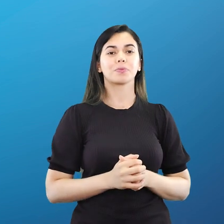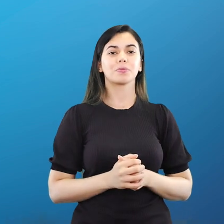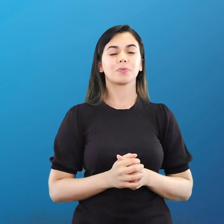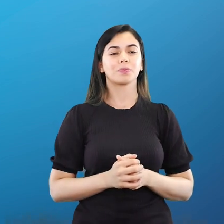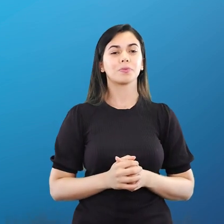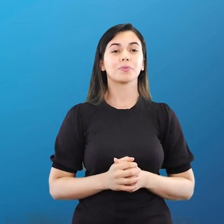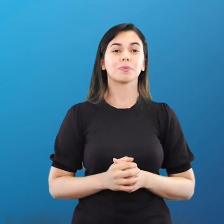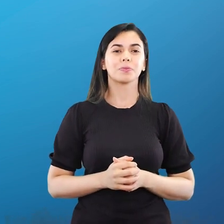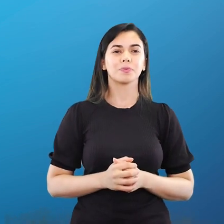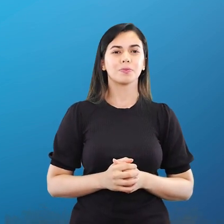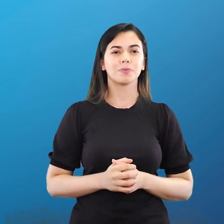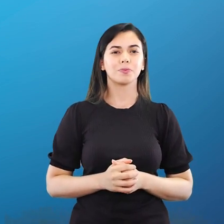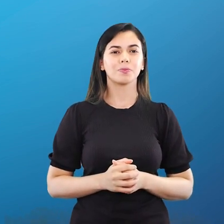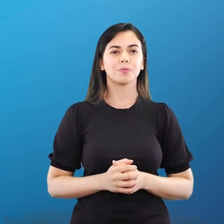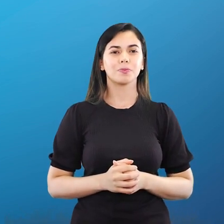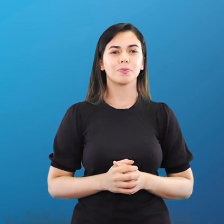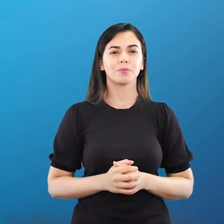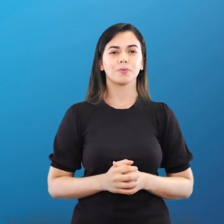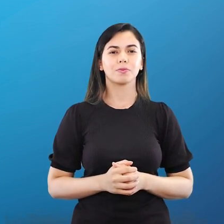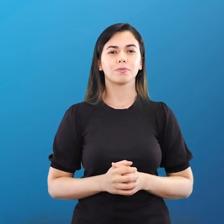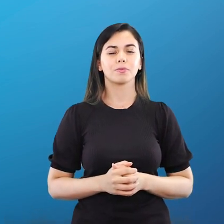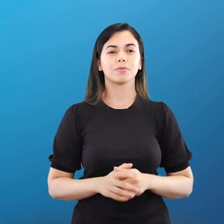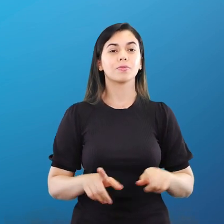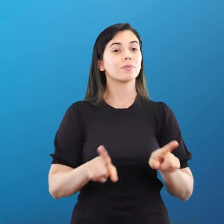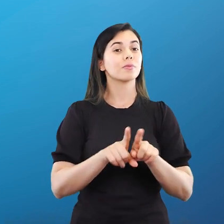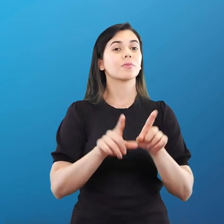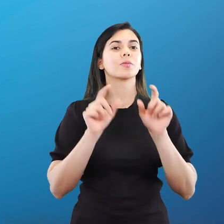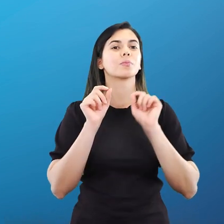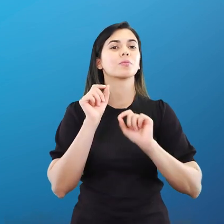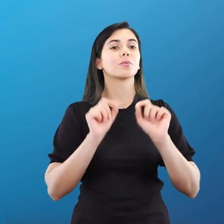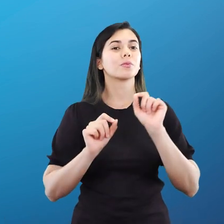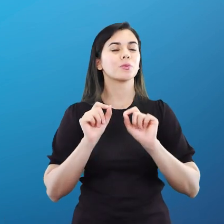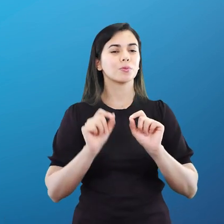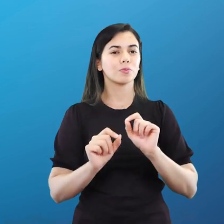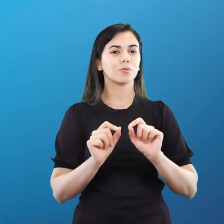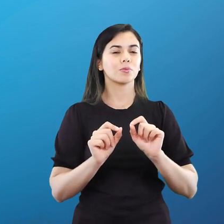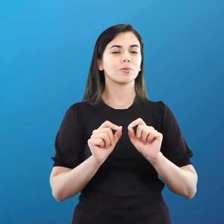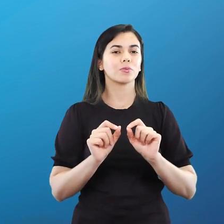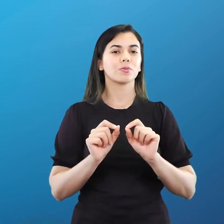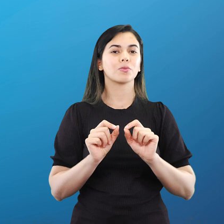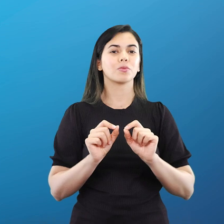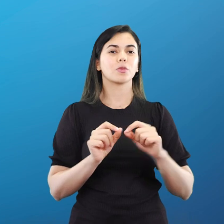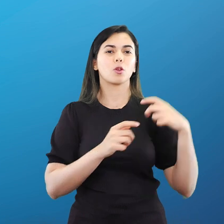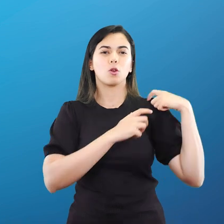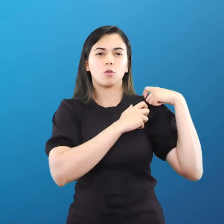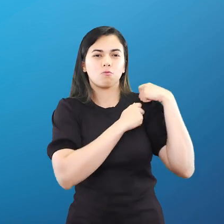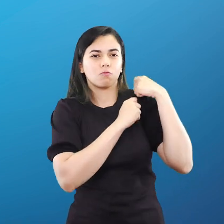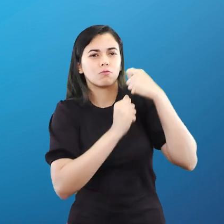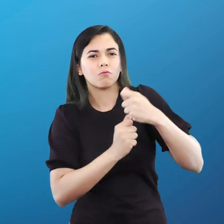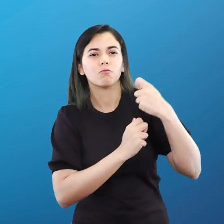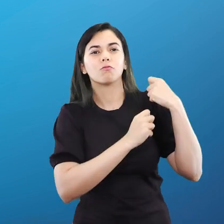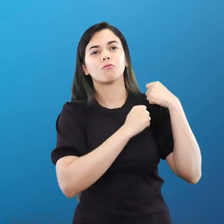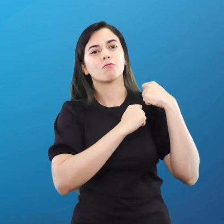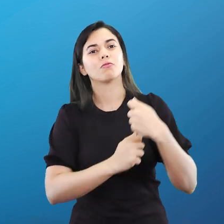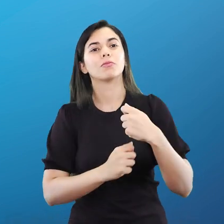hockey no gelo. Nós temos o judô, o rugby de sete, o